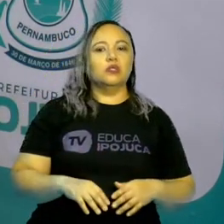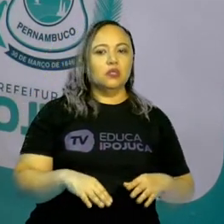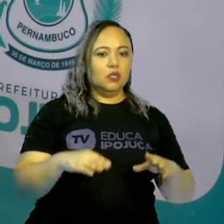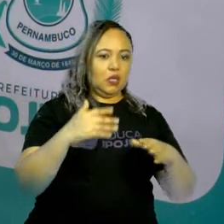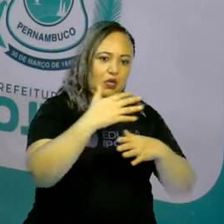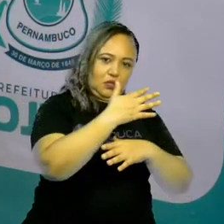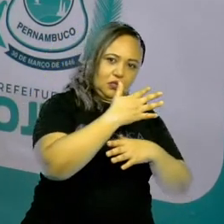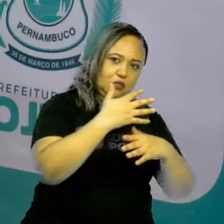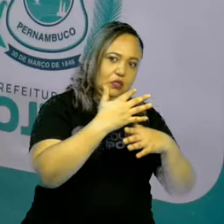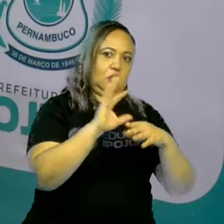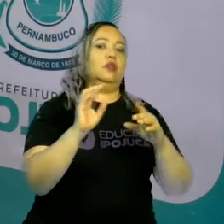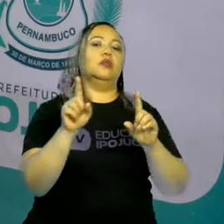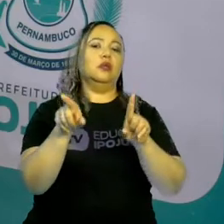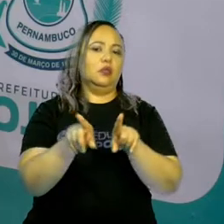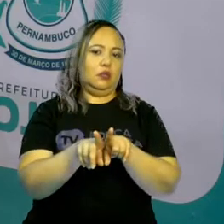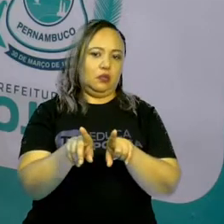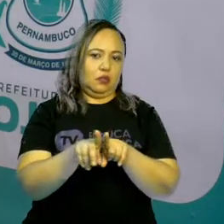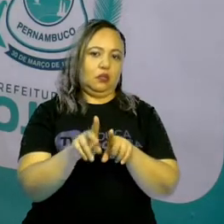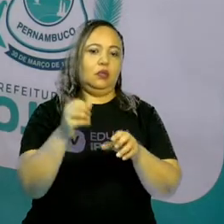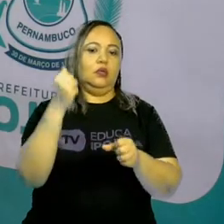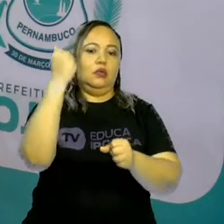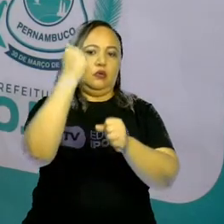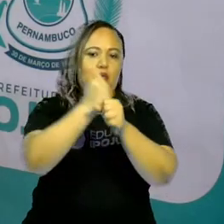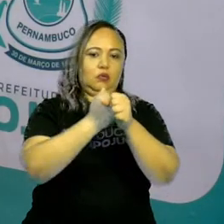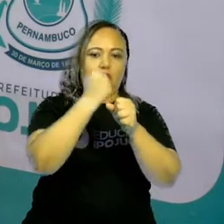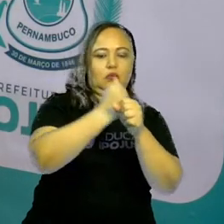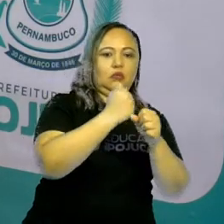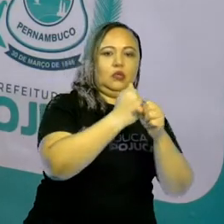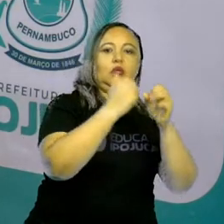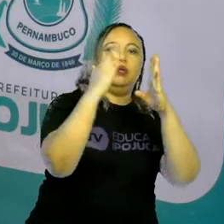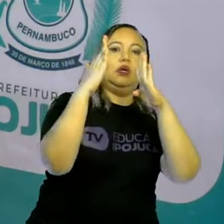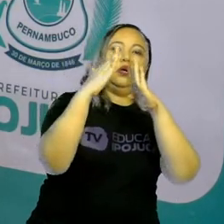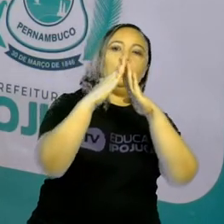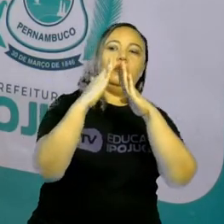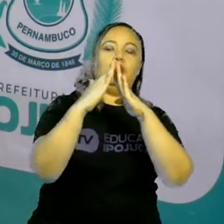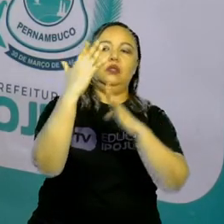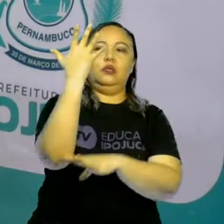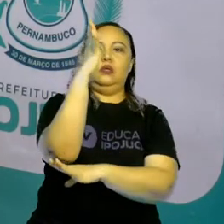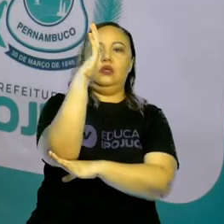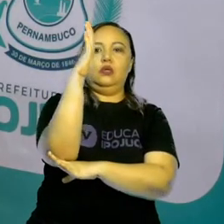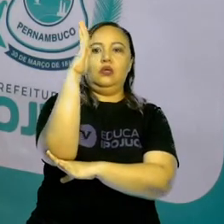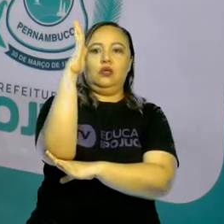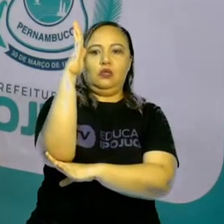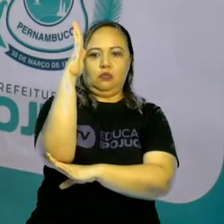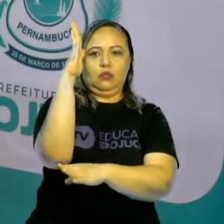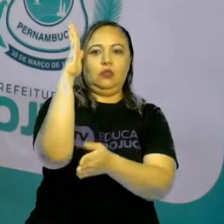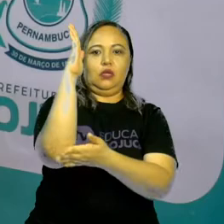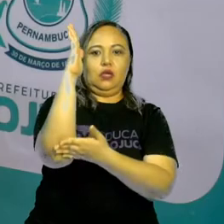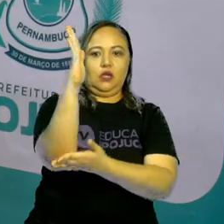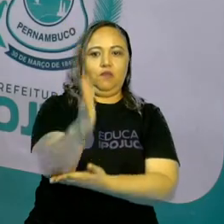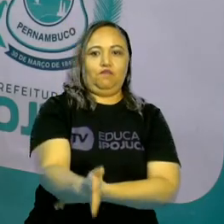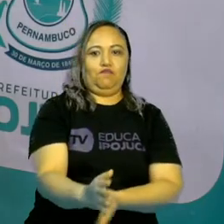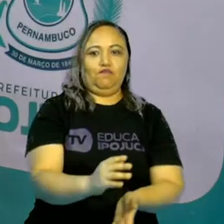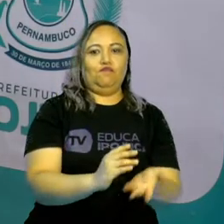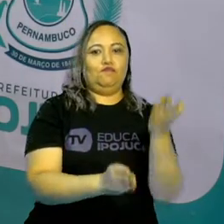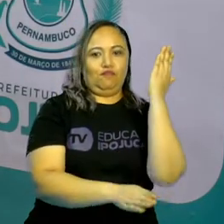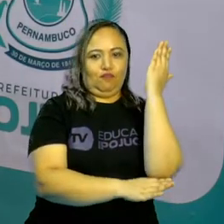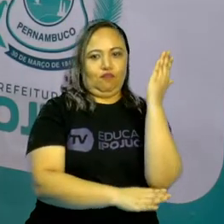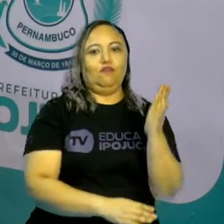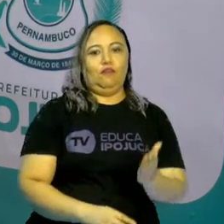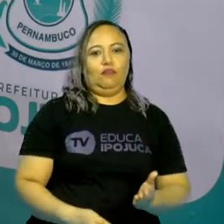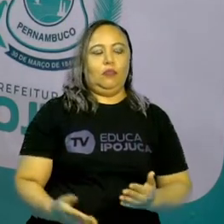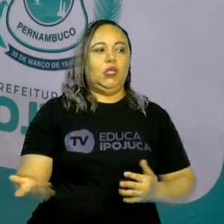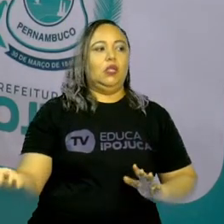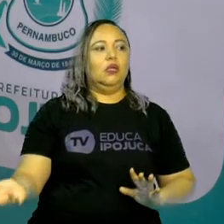que moram, Constrói casas palafitas. E olha aqui a parte de baixo, é todo feito na madeira, que é o principal